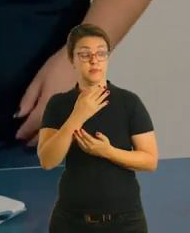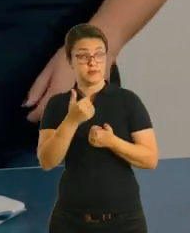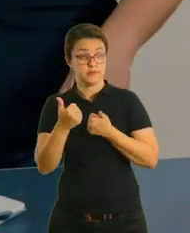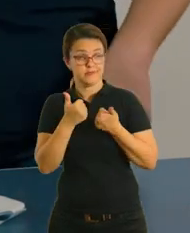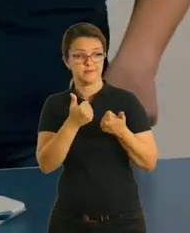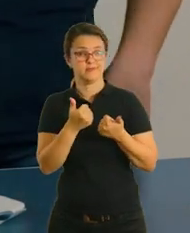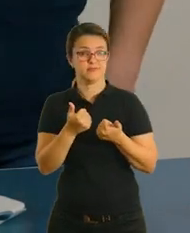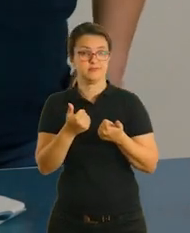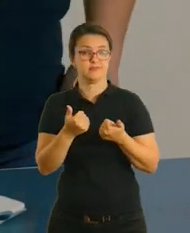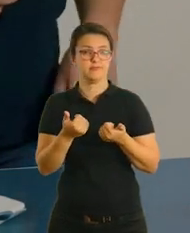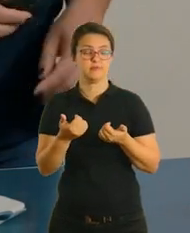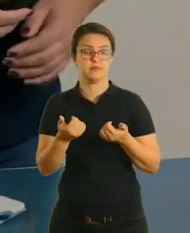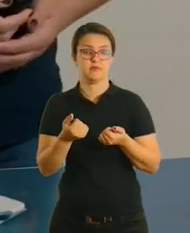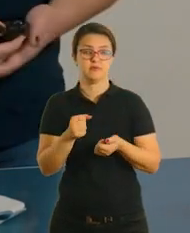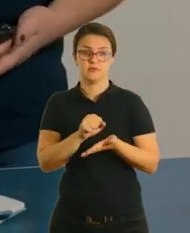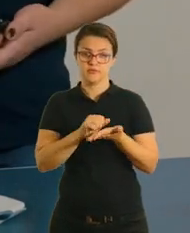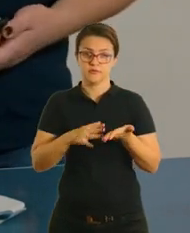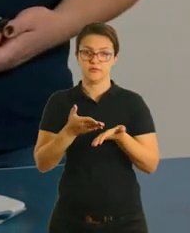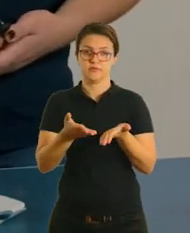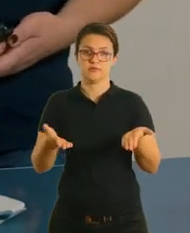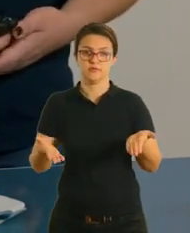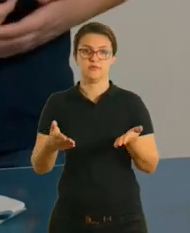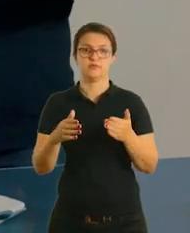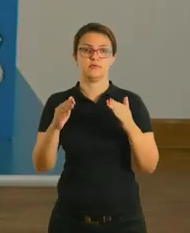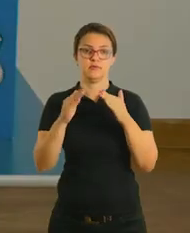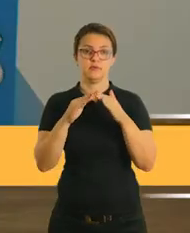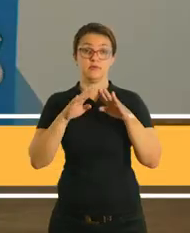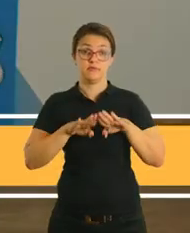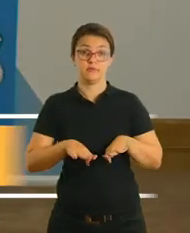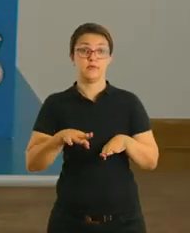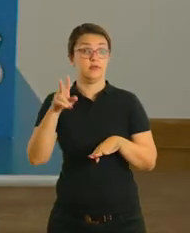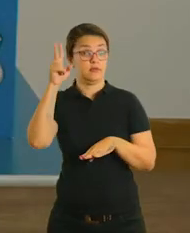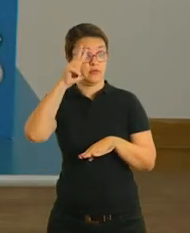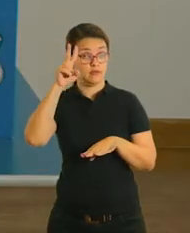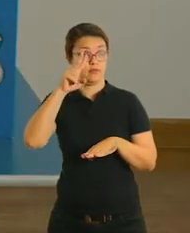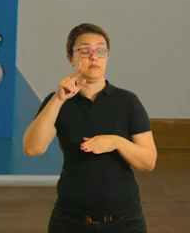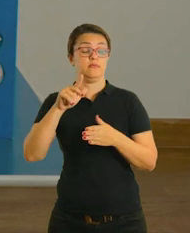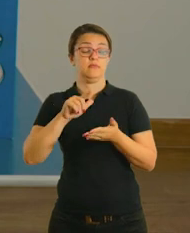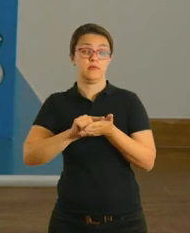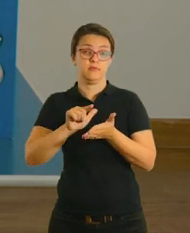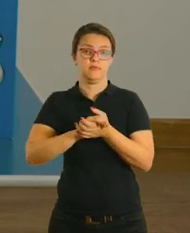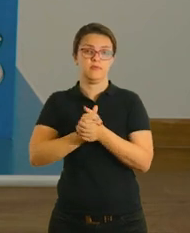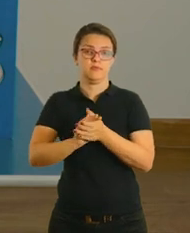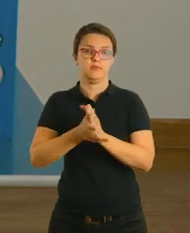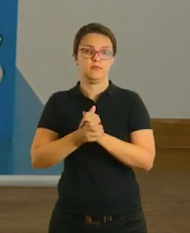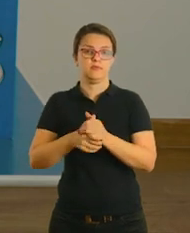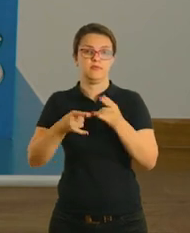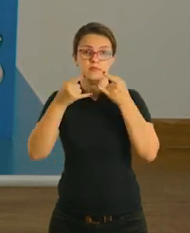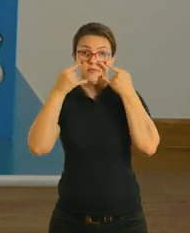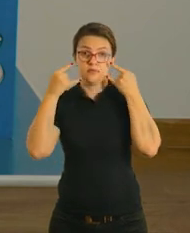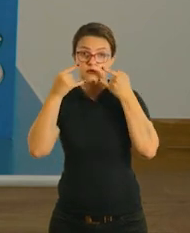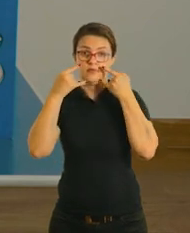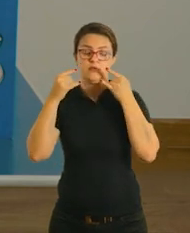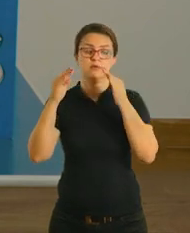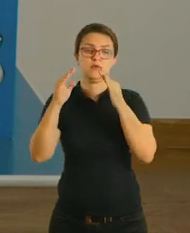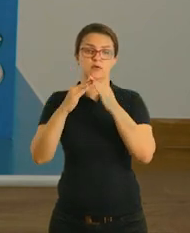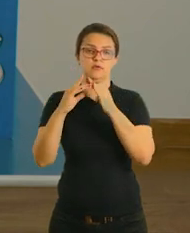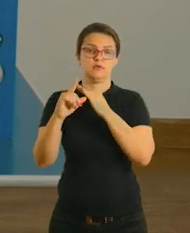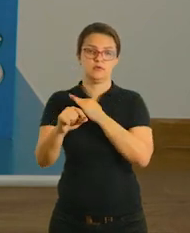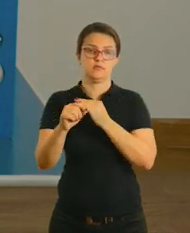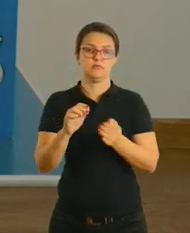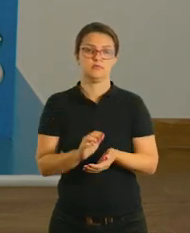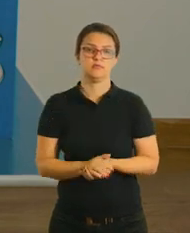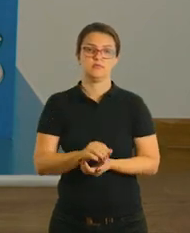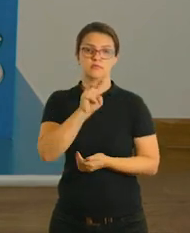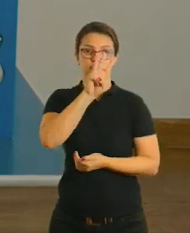Muito bem, essas foram as atividades da semana. Fiquem em casa, não se esqueçam de lavar bem as mãos, usar a máscara se precisar